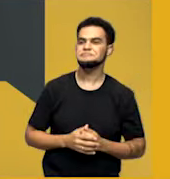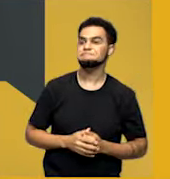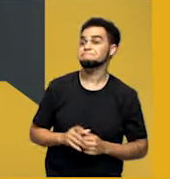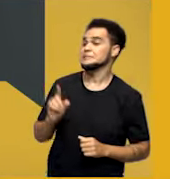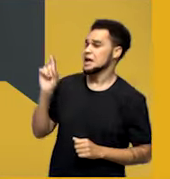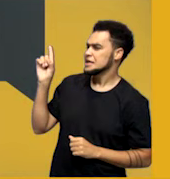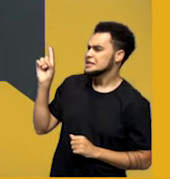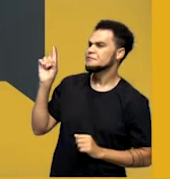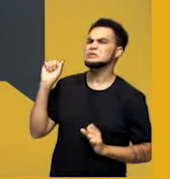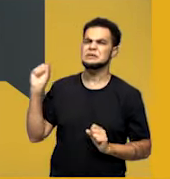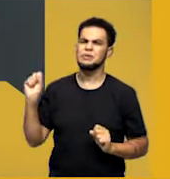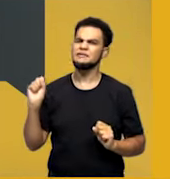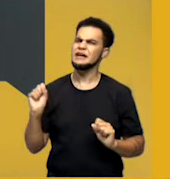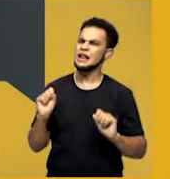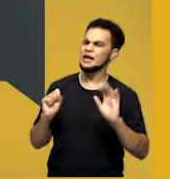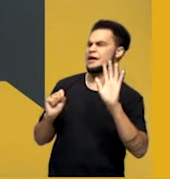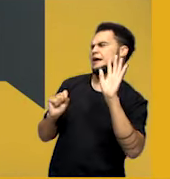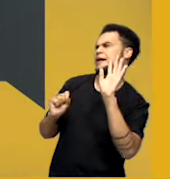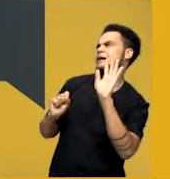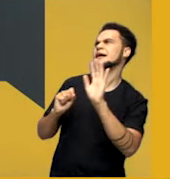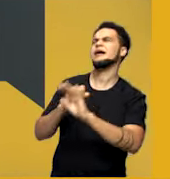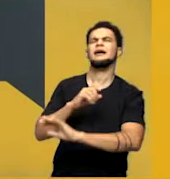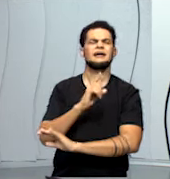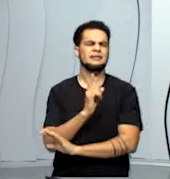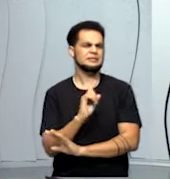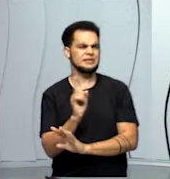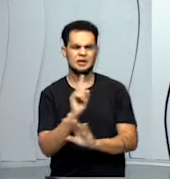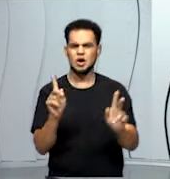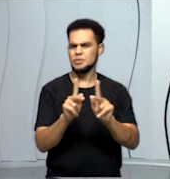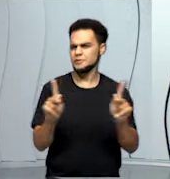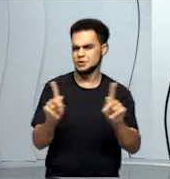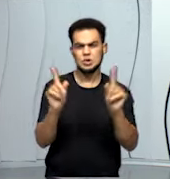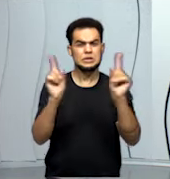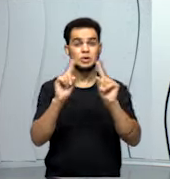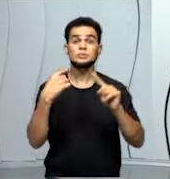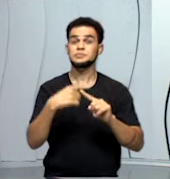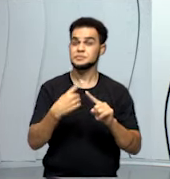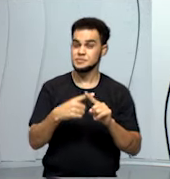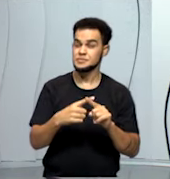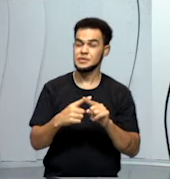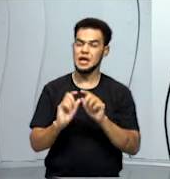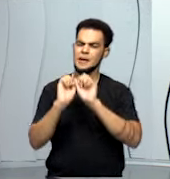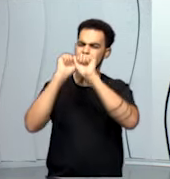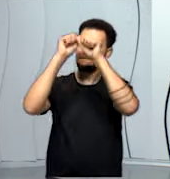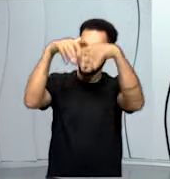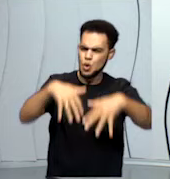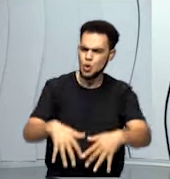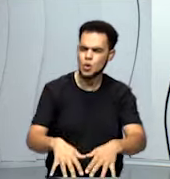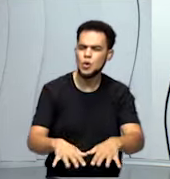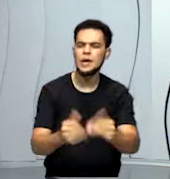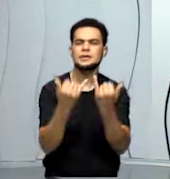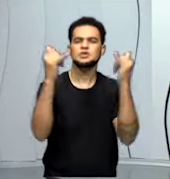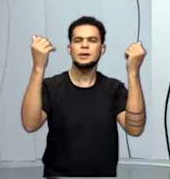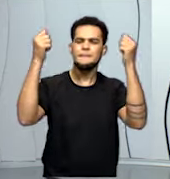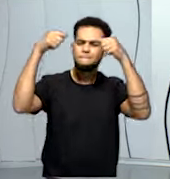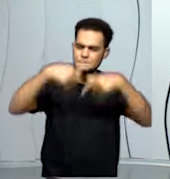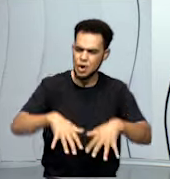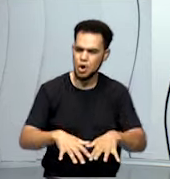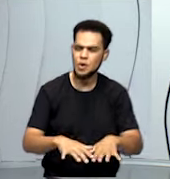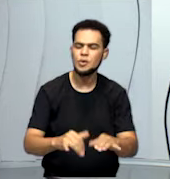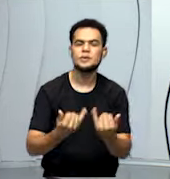contestar, dizer, professora, Mas a usina hidrelétrica, ela vai usar a água para